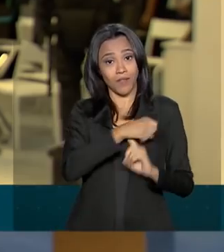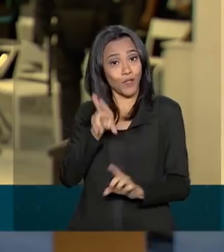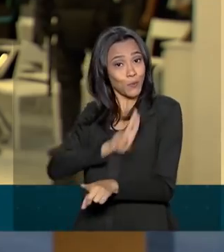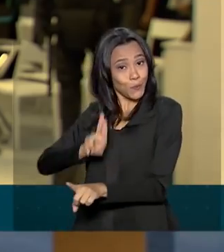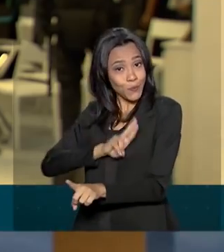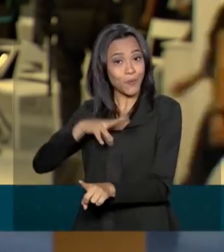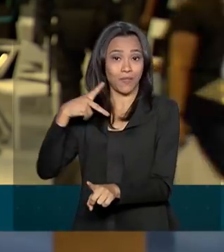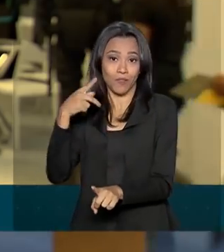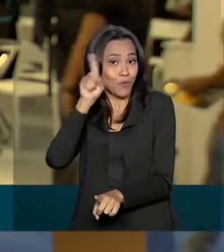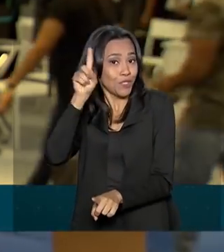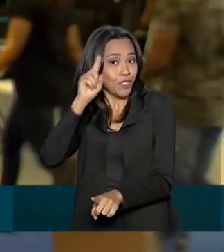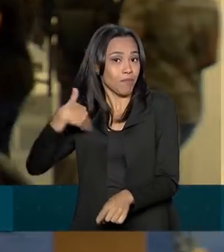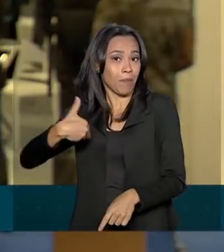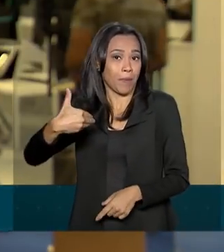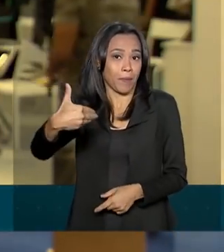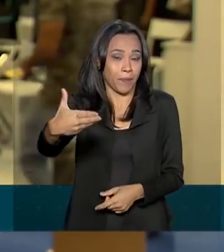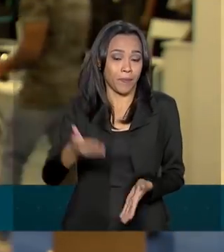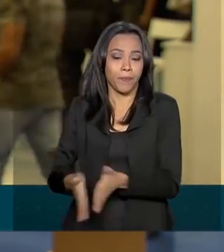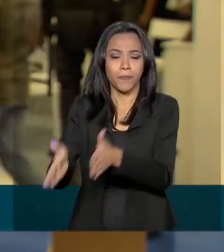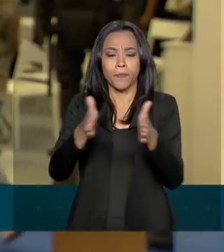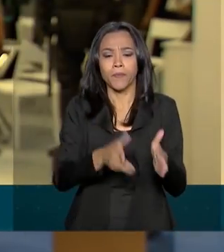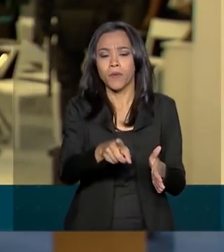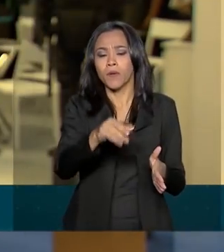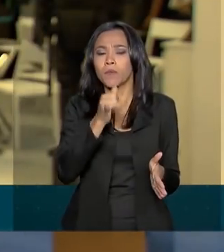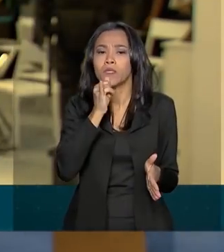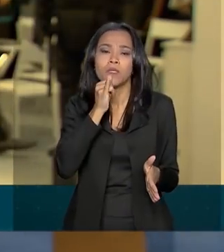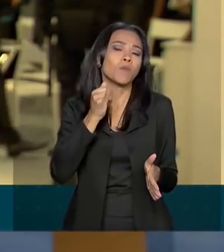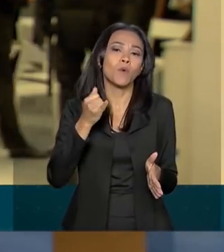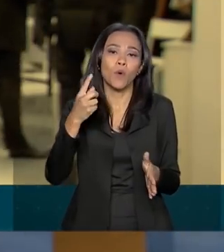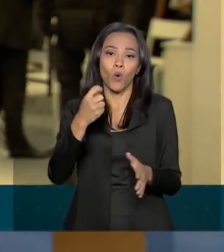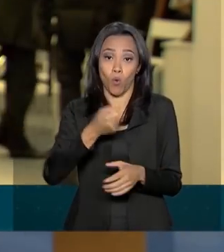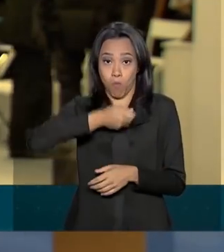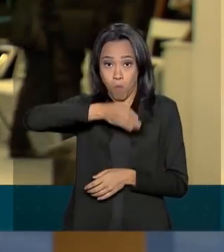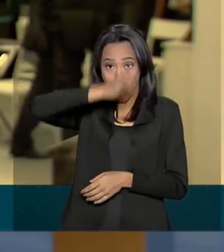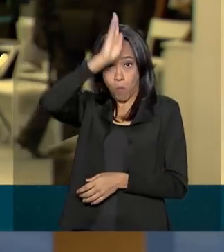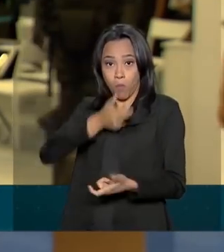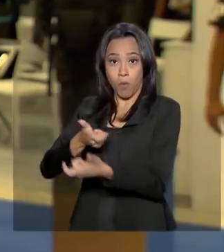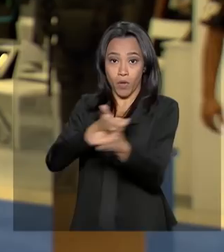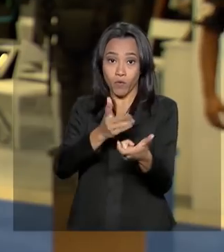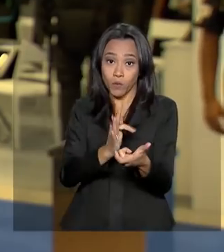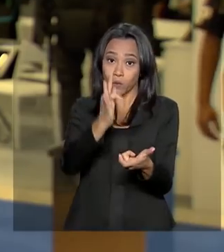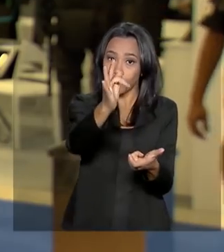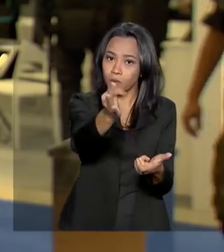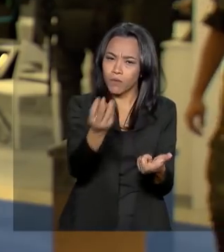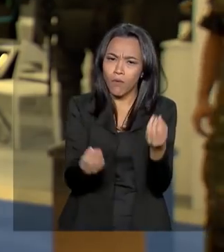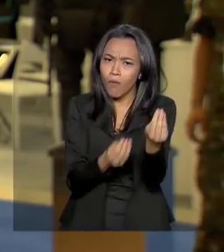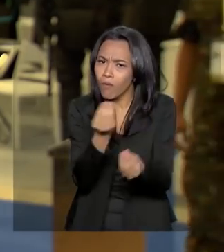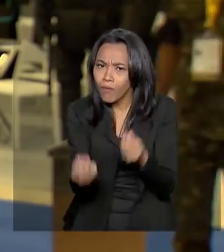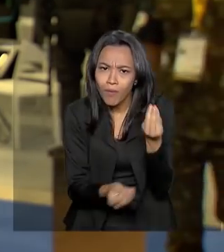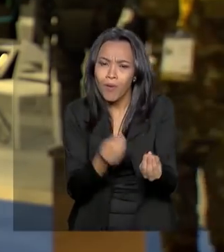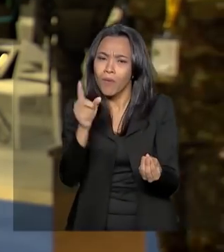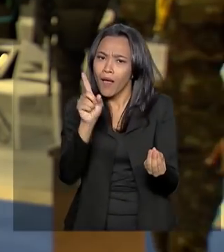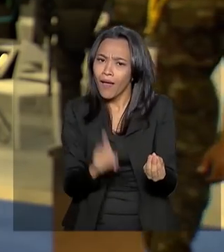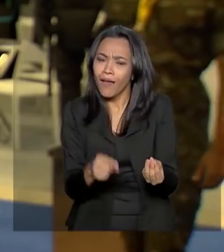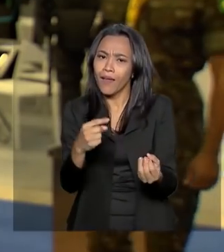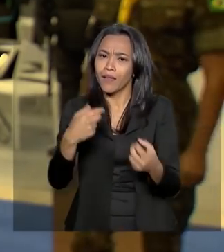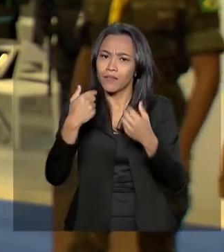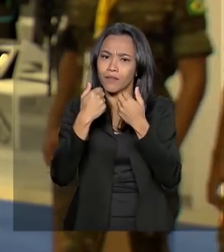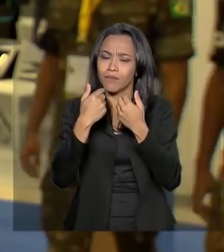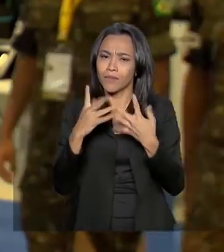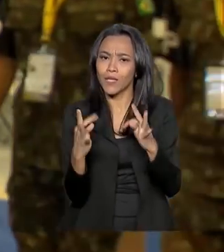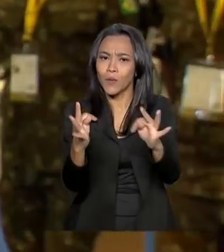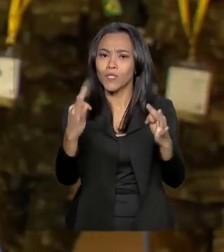por exemplo, o projeto do Bombeiro do Futuro, que são sensores voltados para a segurança